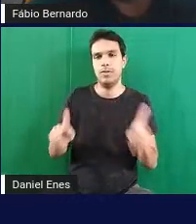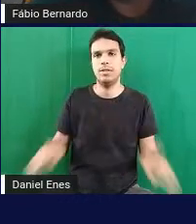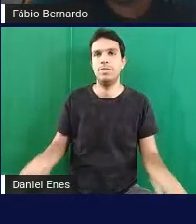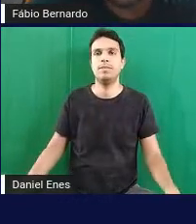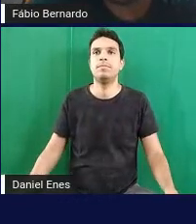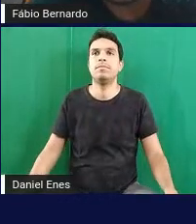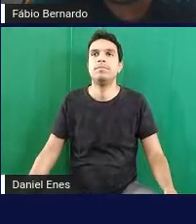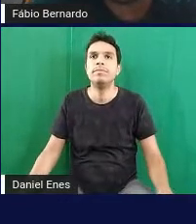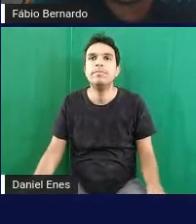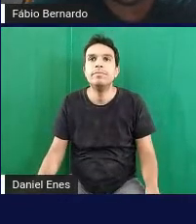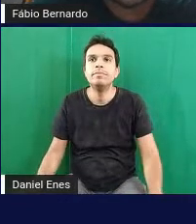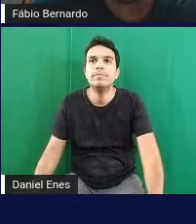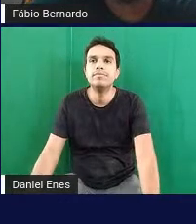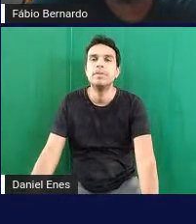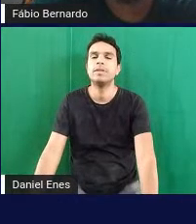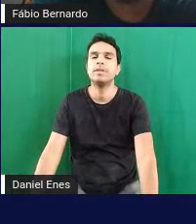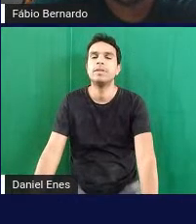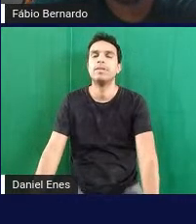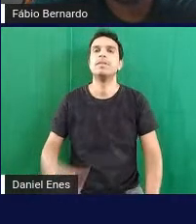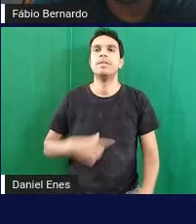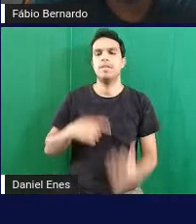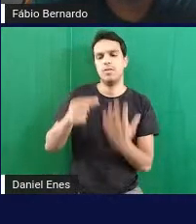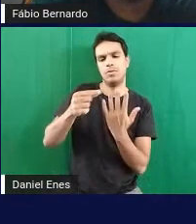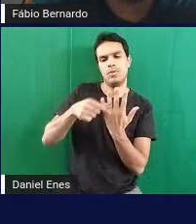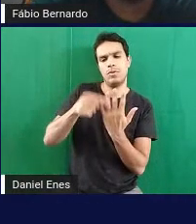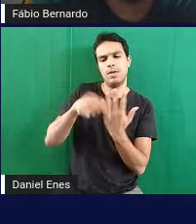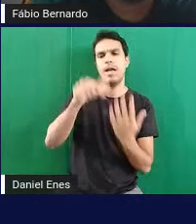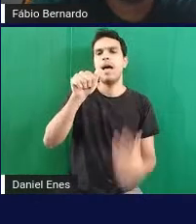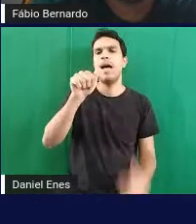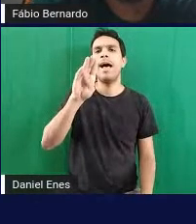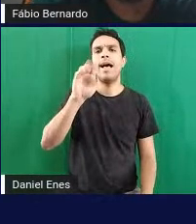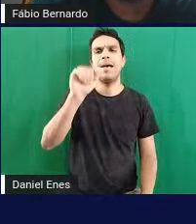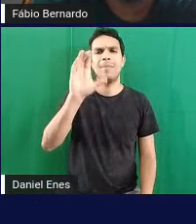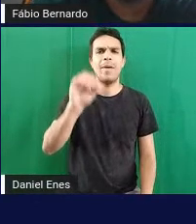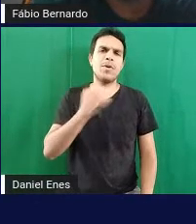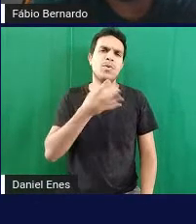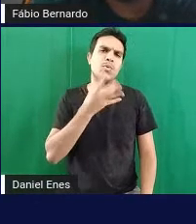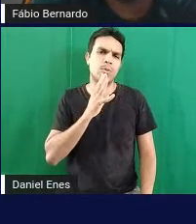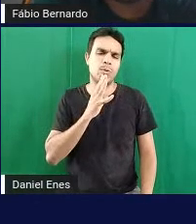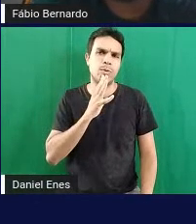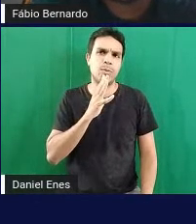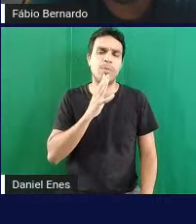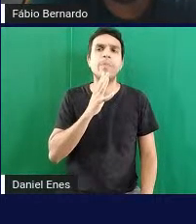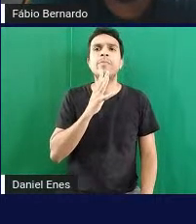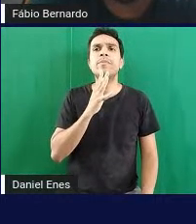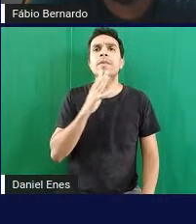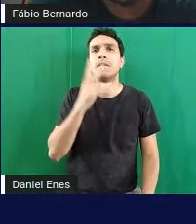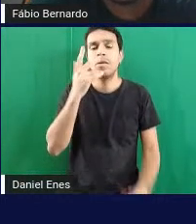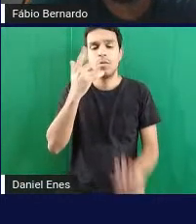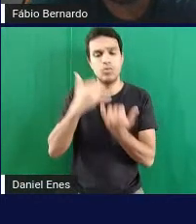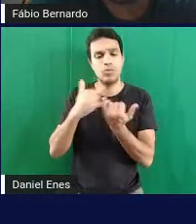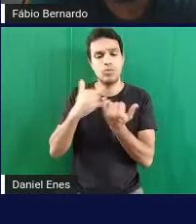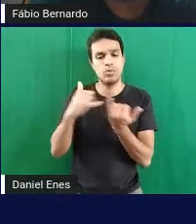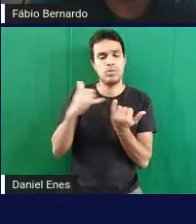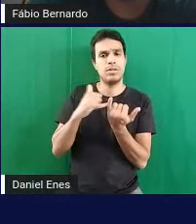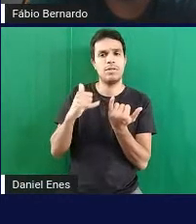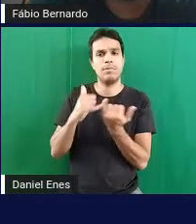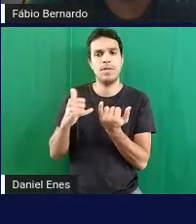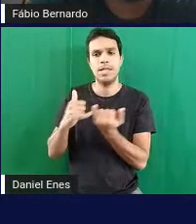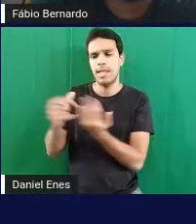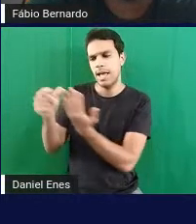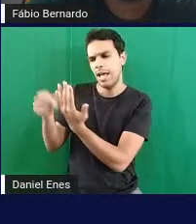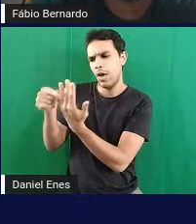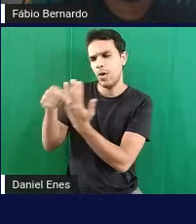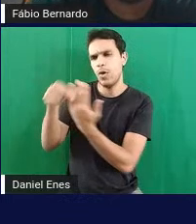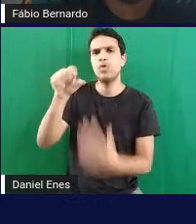esses são os ábacos que a gente conhece né então eles são muito parecidos com o soroban no